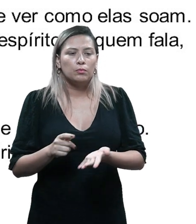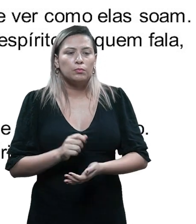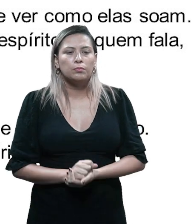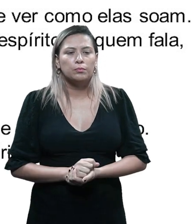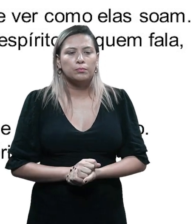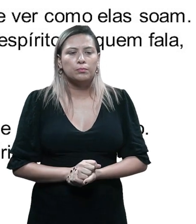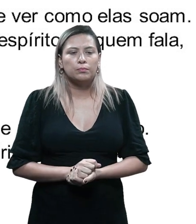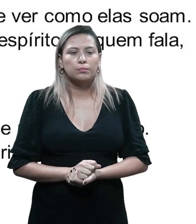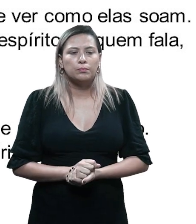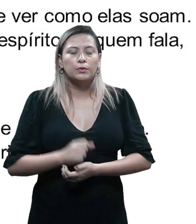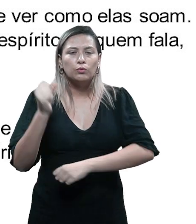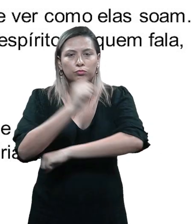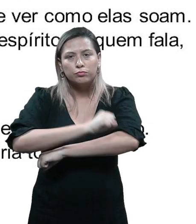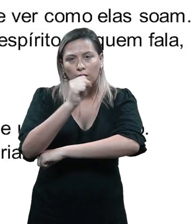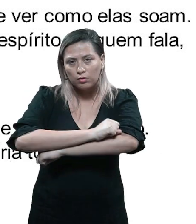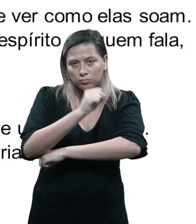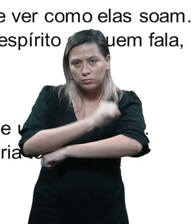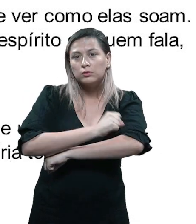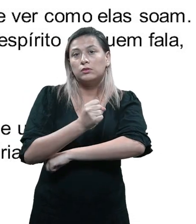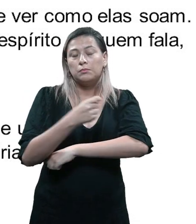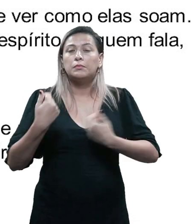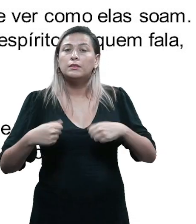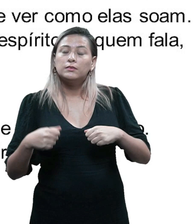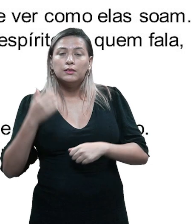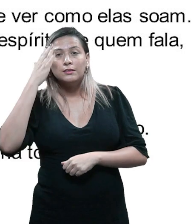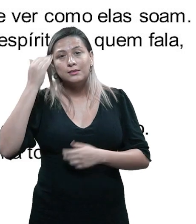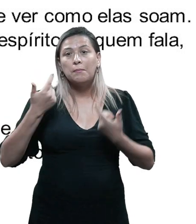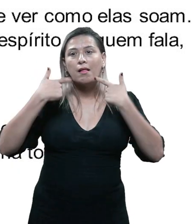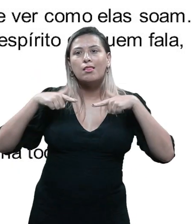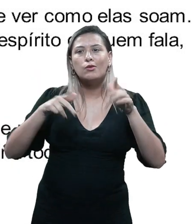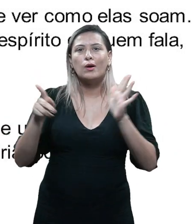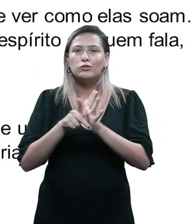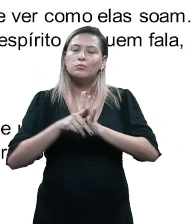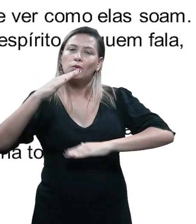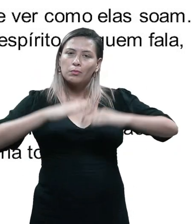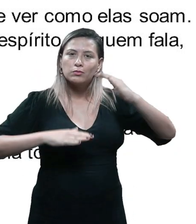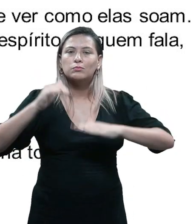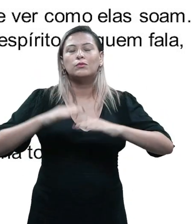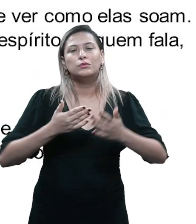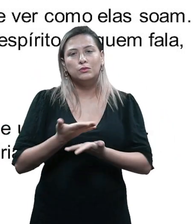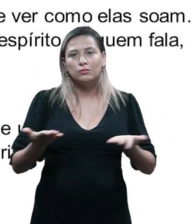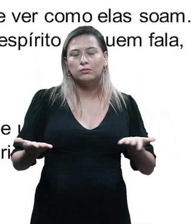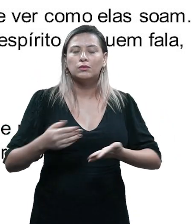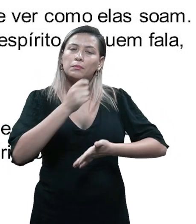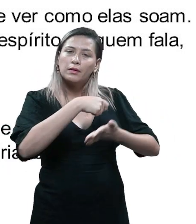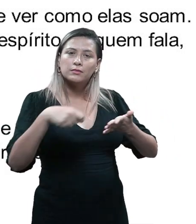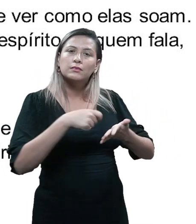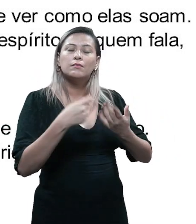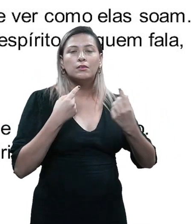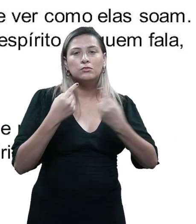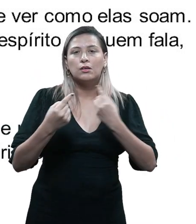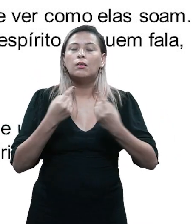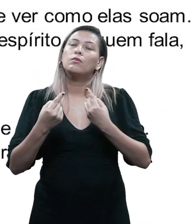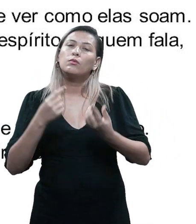conheça o linguajar desses personagens, desses profissionais, certo? Para que você realmente